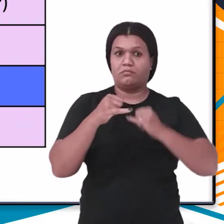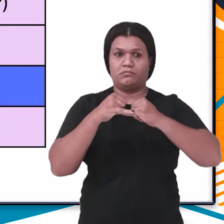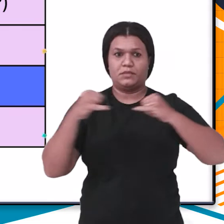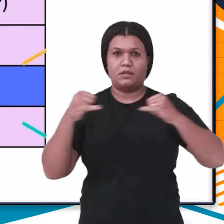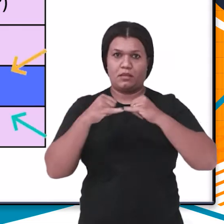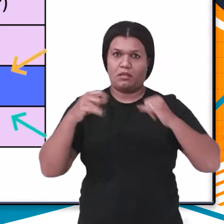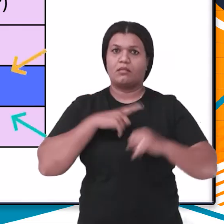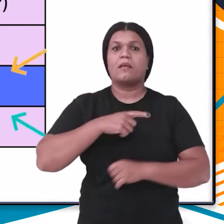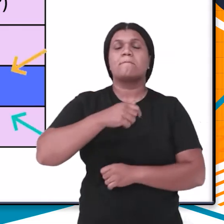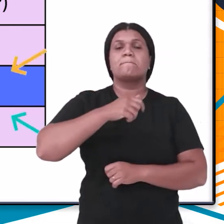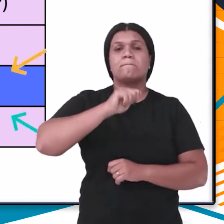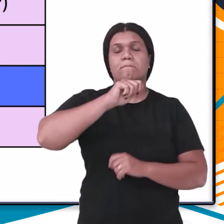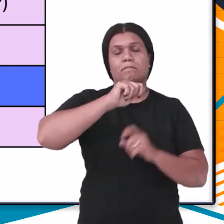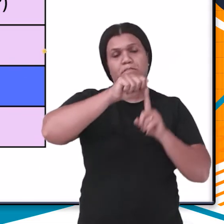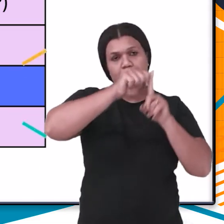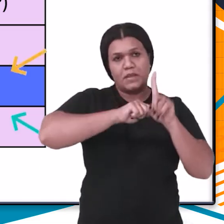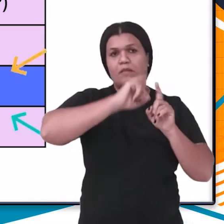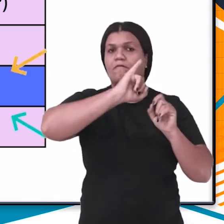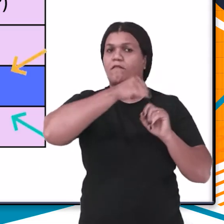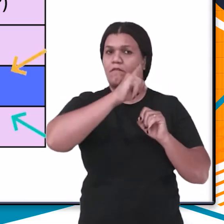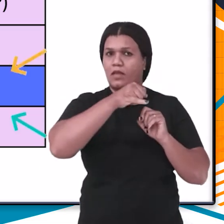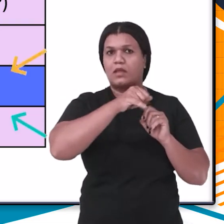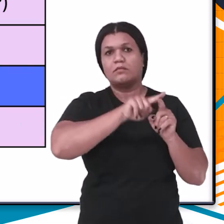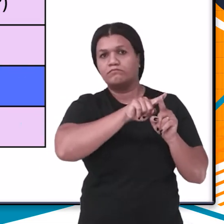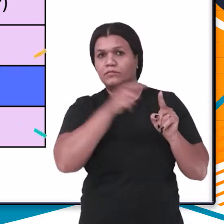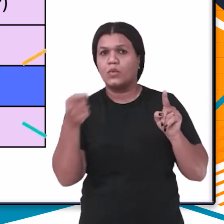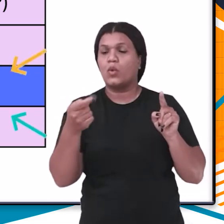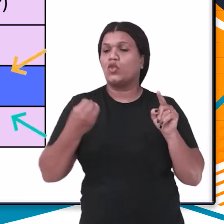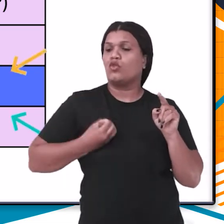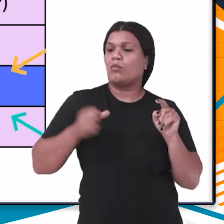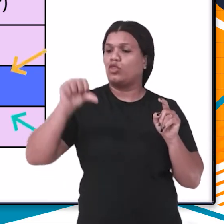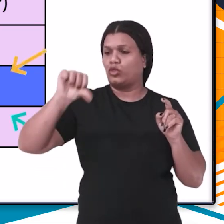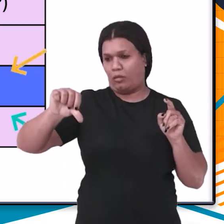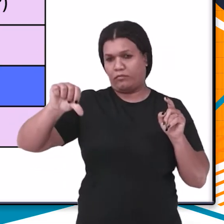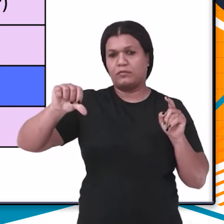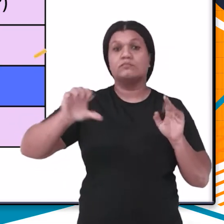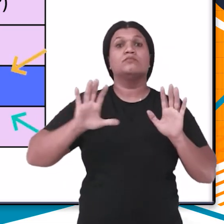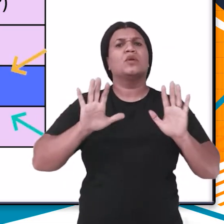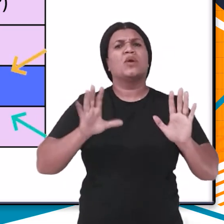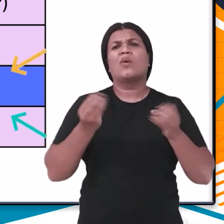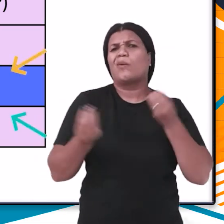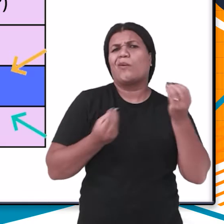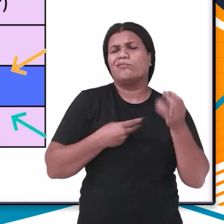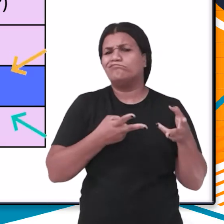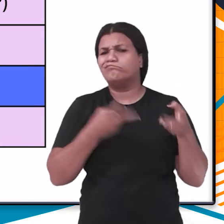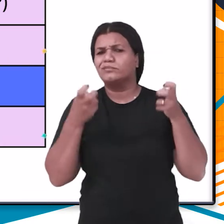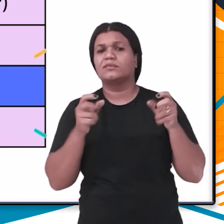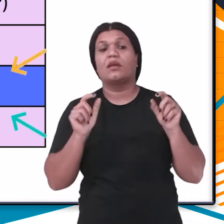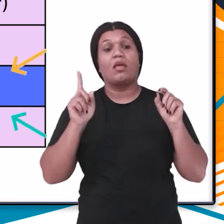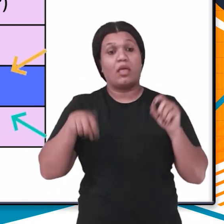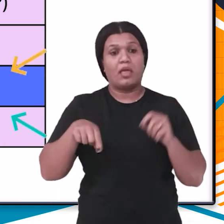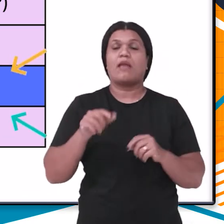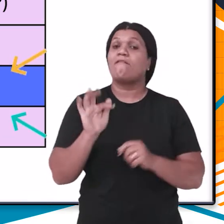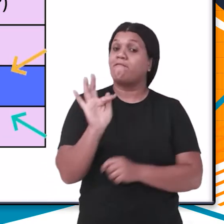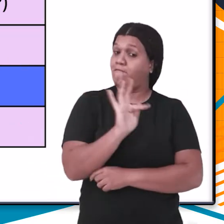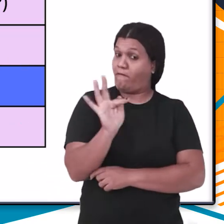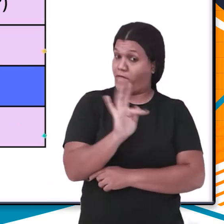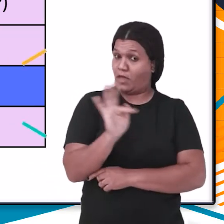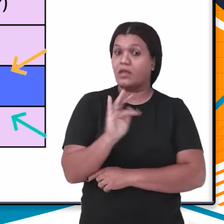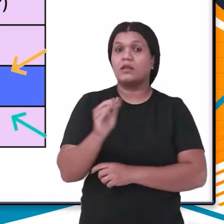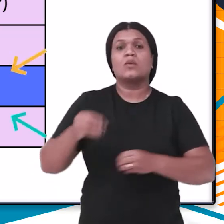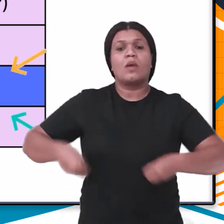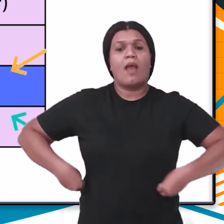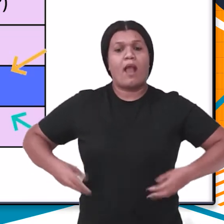Terceira linha, nós temos o mês de fevereiro seguido do valor 9. A forma correta de leitura é,